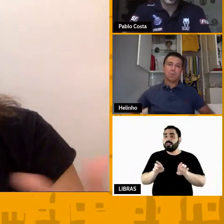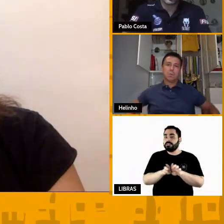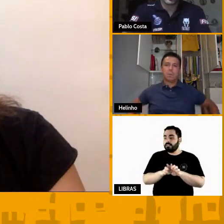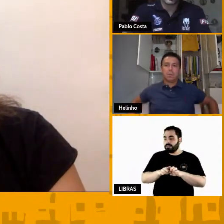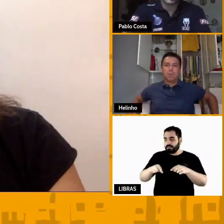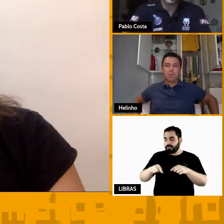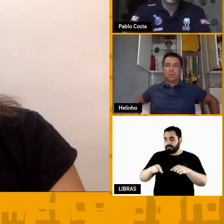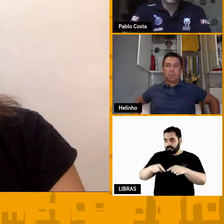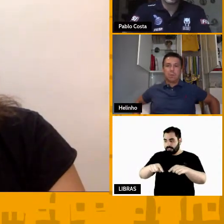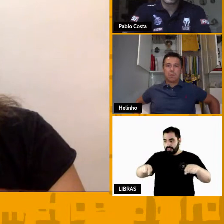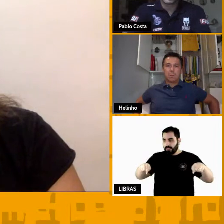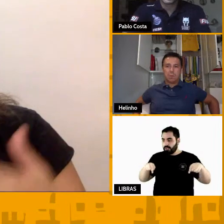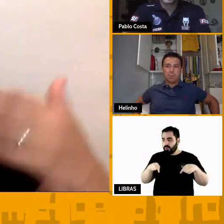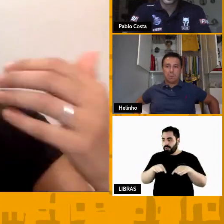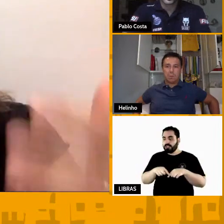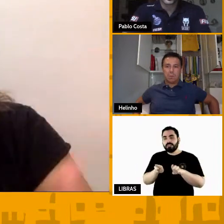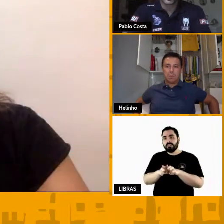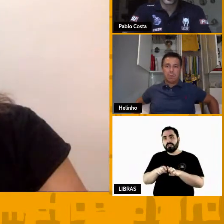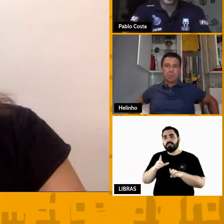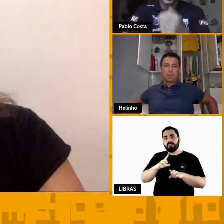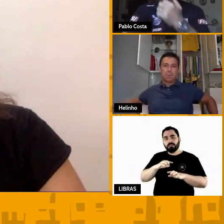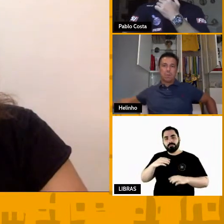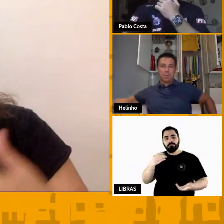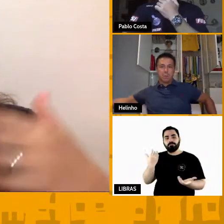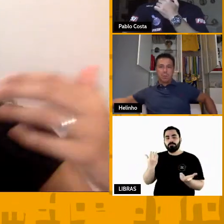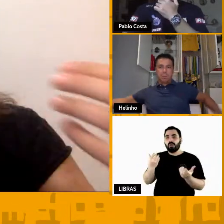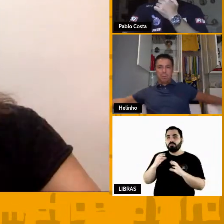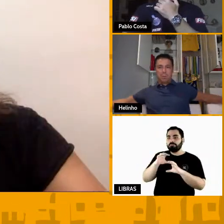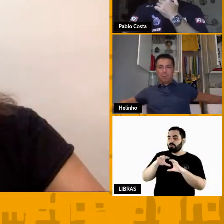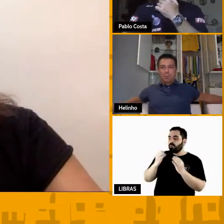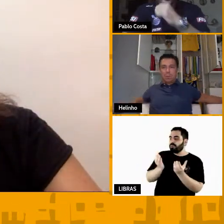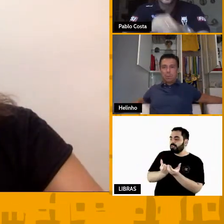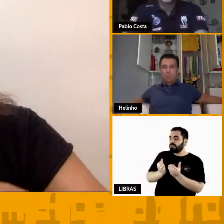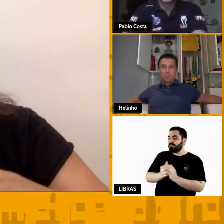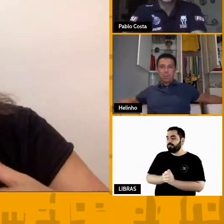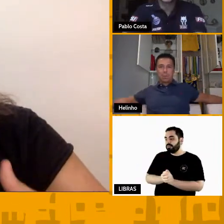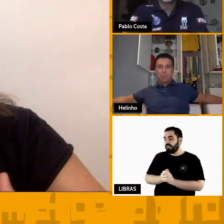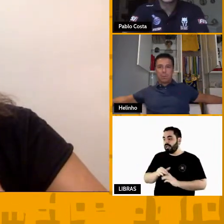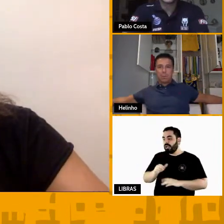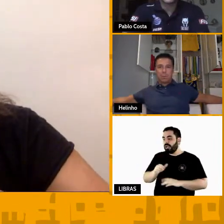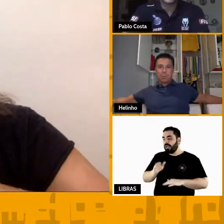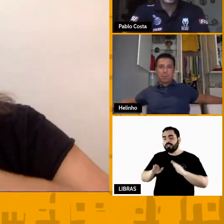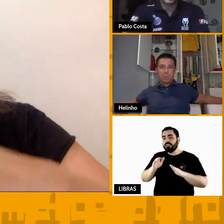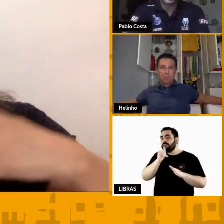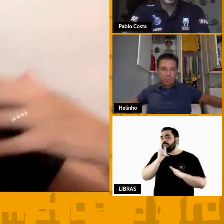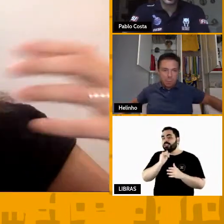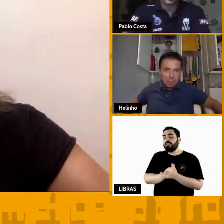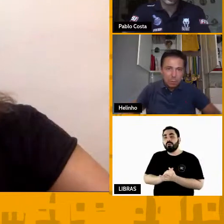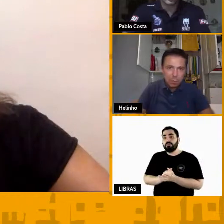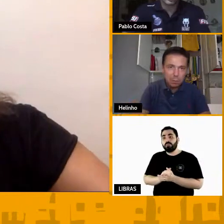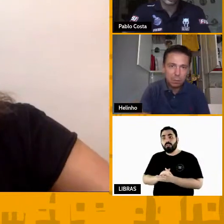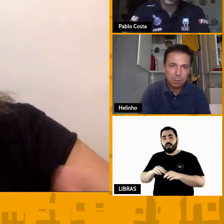todos os protagonistas que estão ali, de treinadores, atletas, arbitragem, torcida,